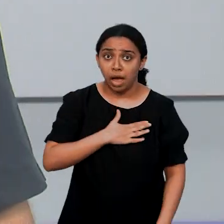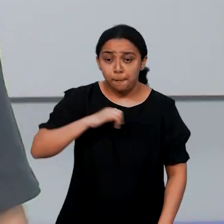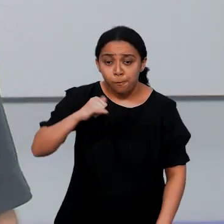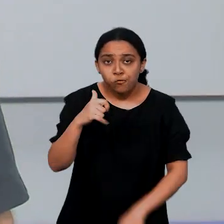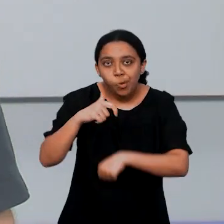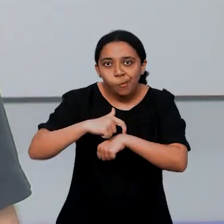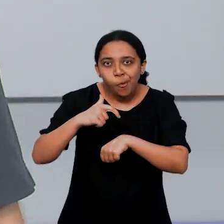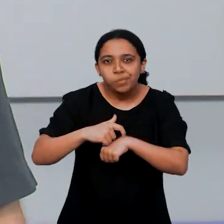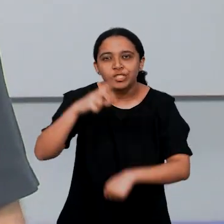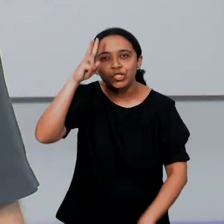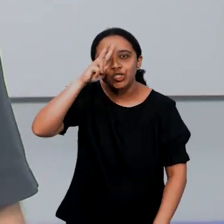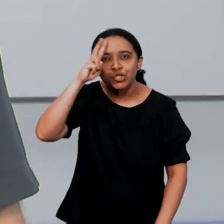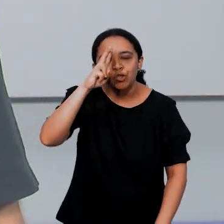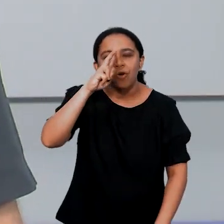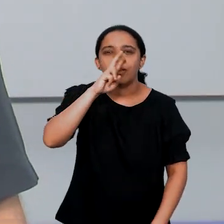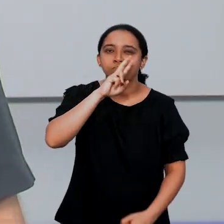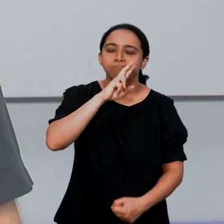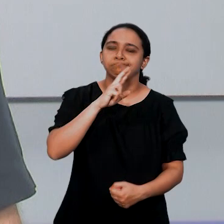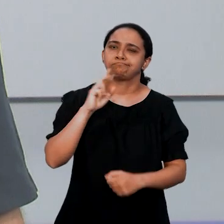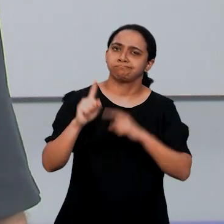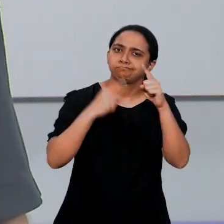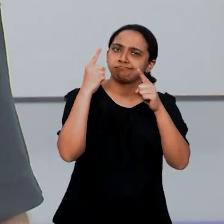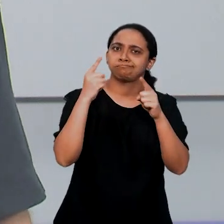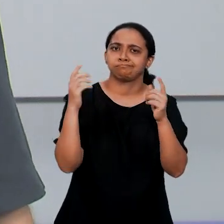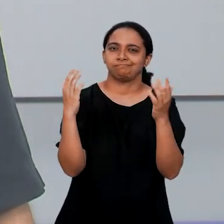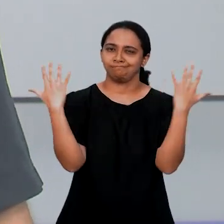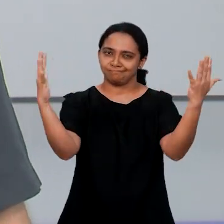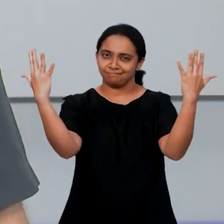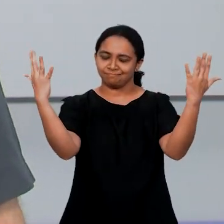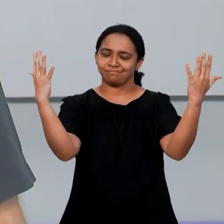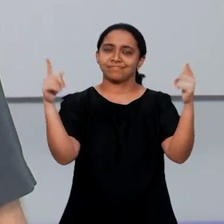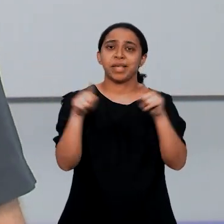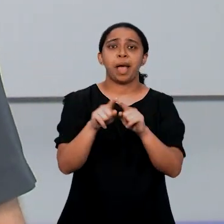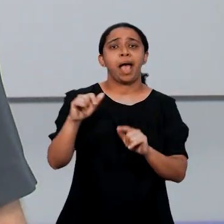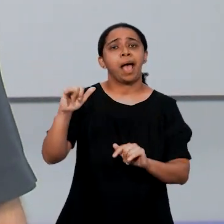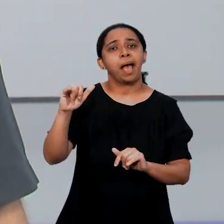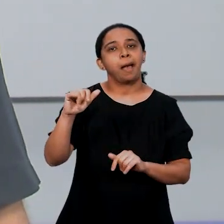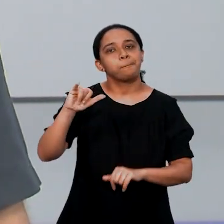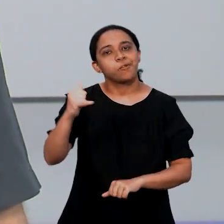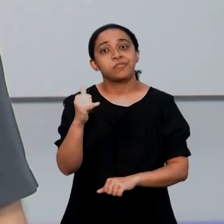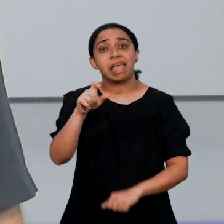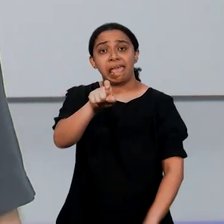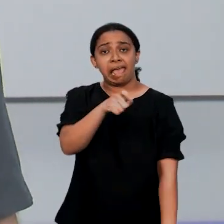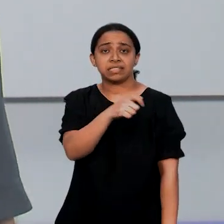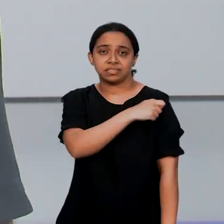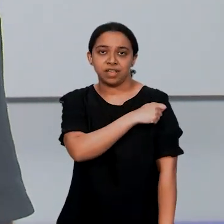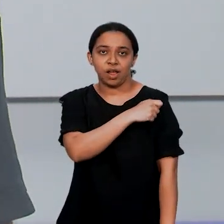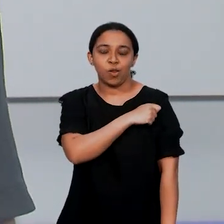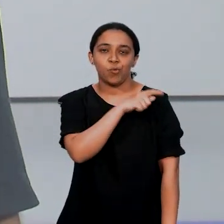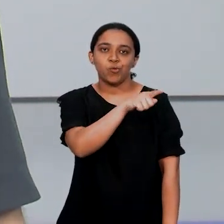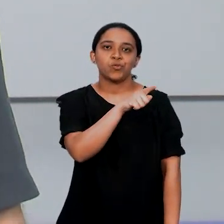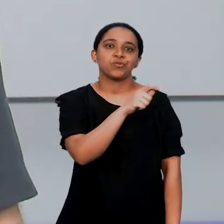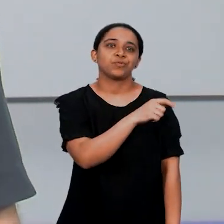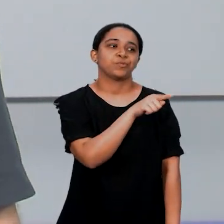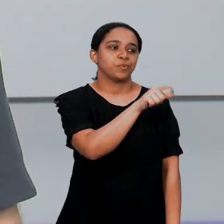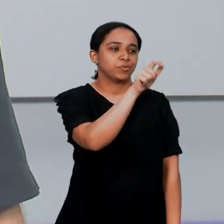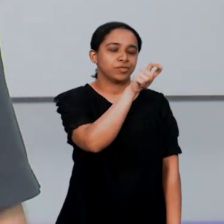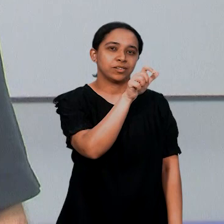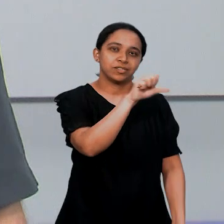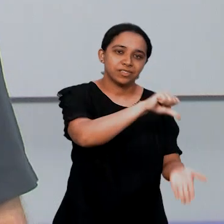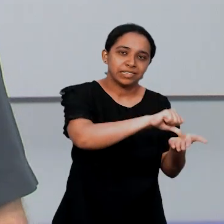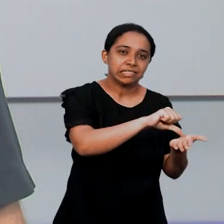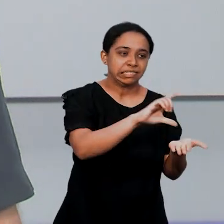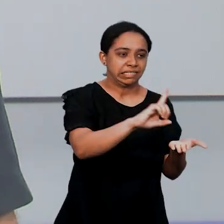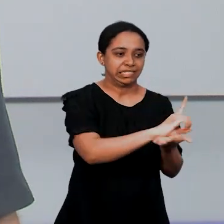Gostaríamos de aproveitar essas histórias de sucesso e superação para parabenizar o ex-aluno do campus de